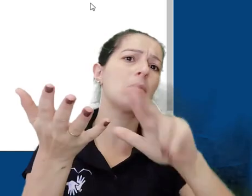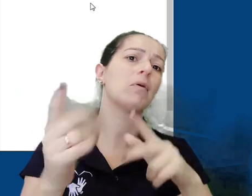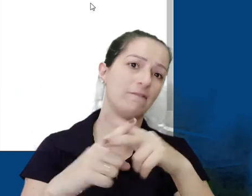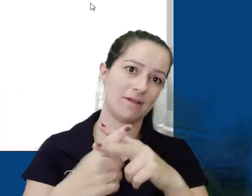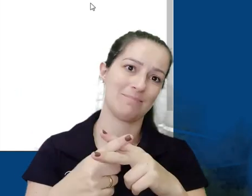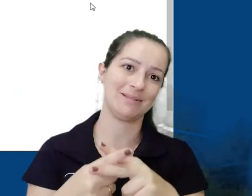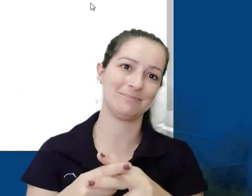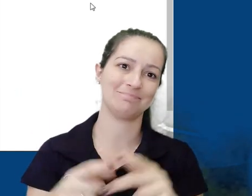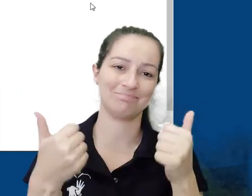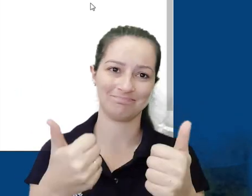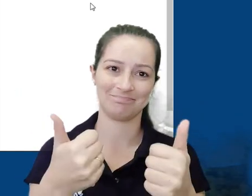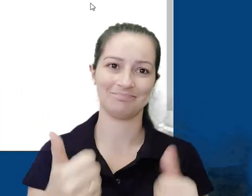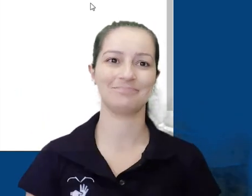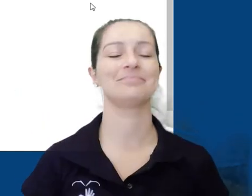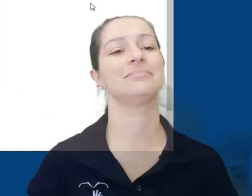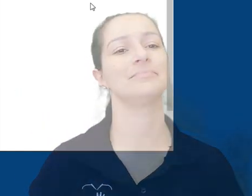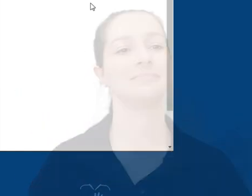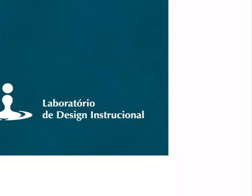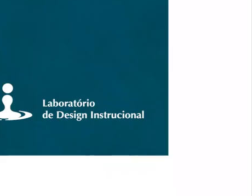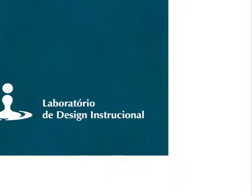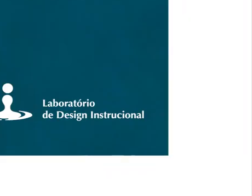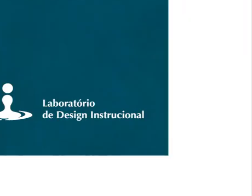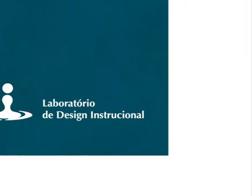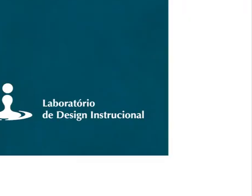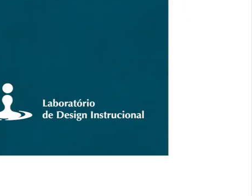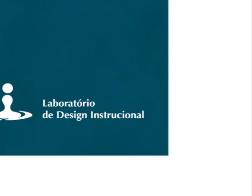várias possibilidades dessas ferramentas. Até o próximo vídeo!